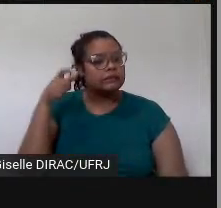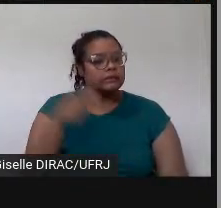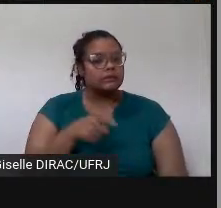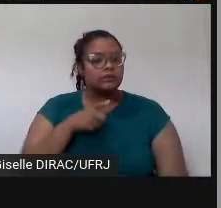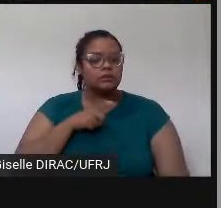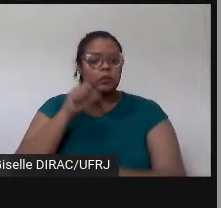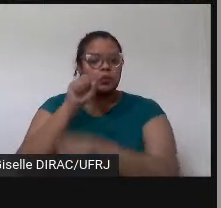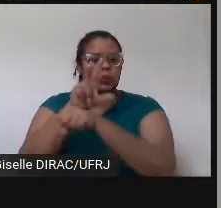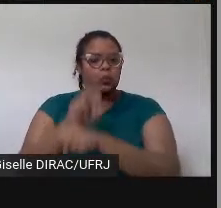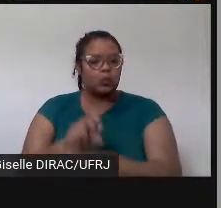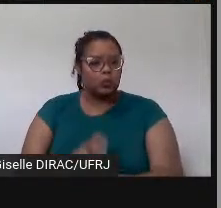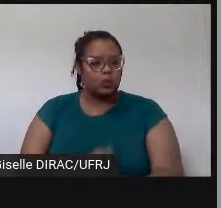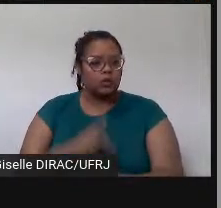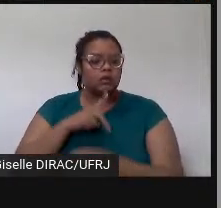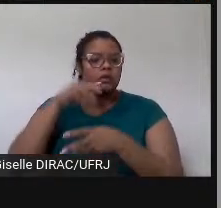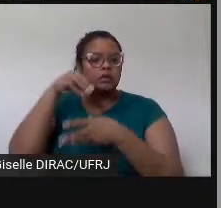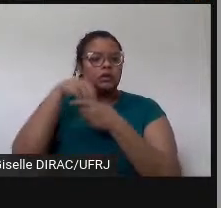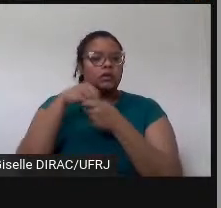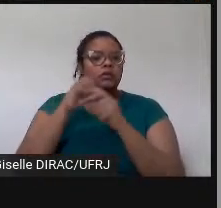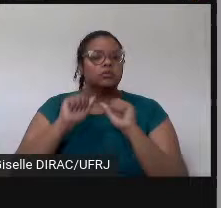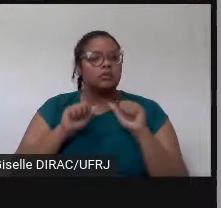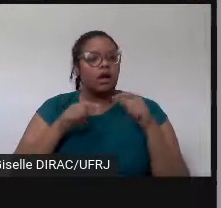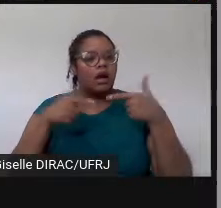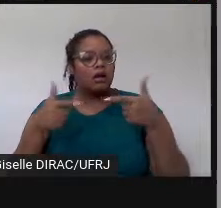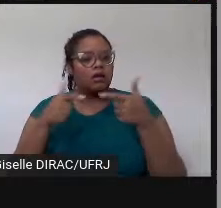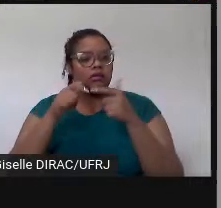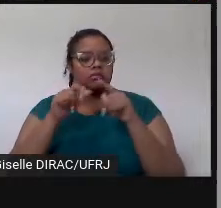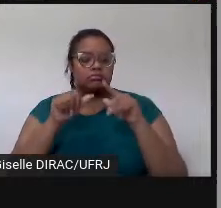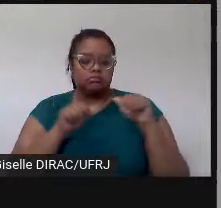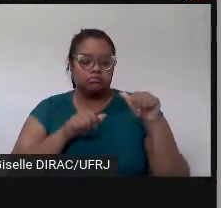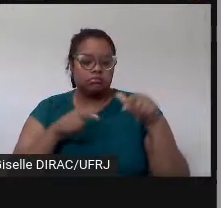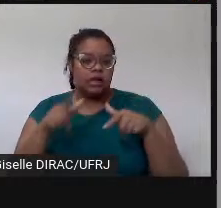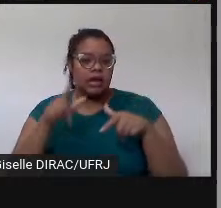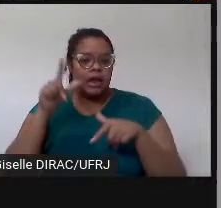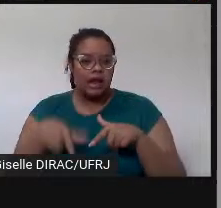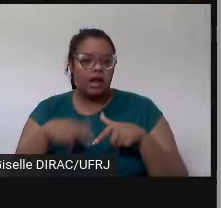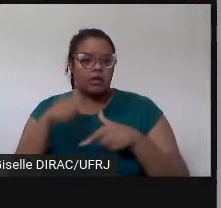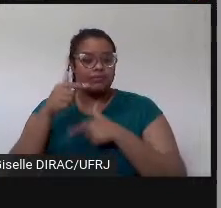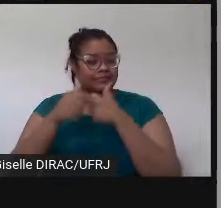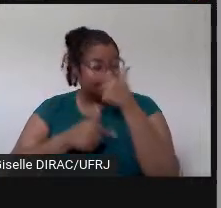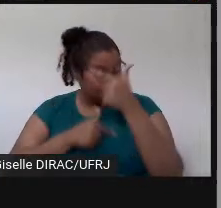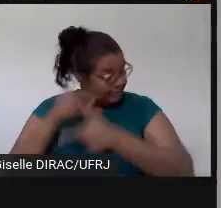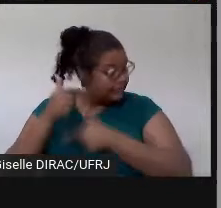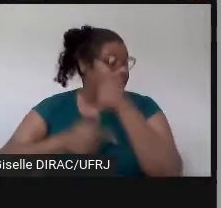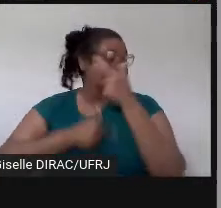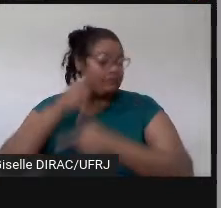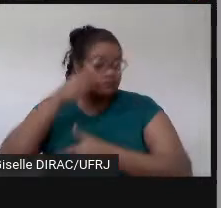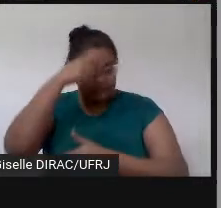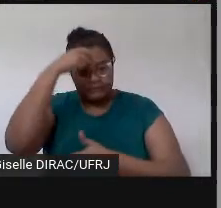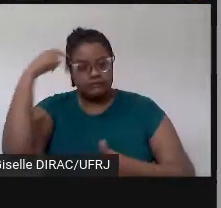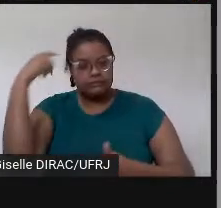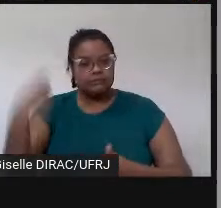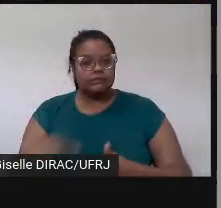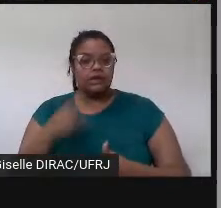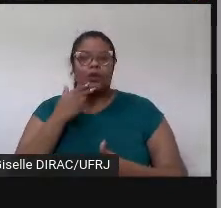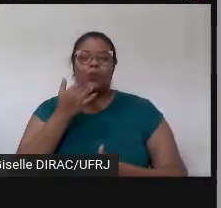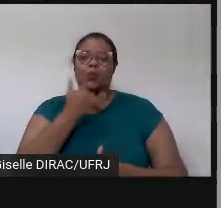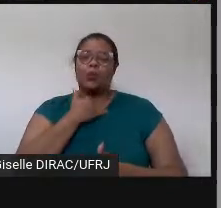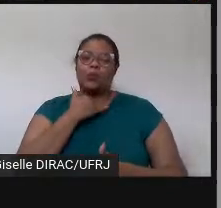nessa atividade. É uma atividade, atividade trabalhosa, né, não vamos